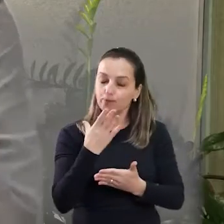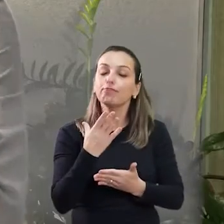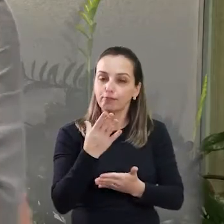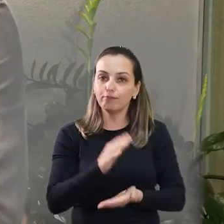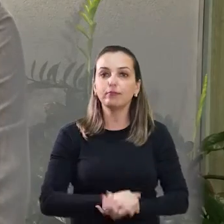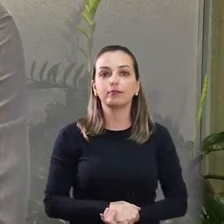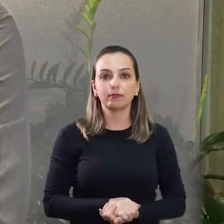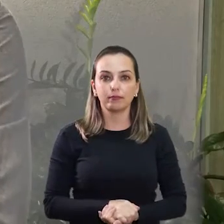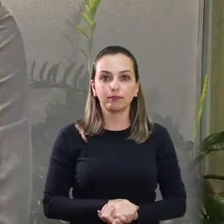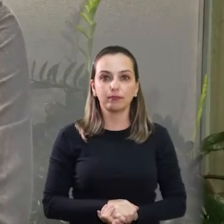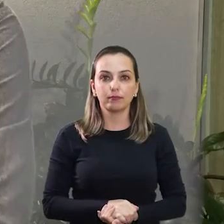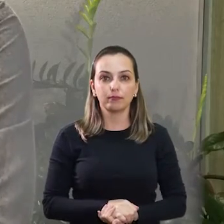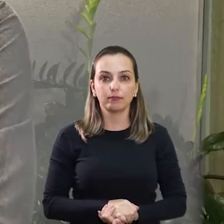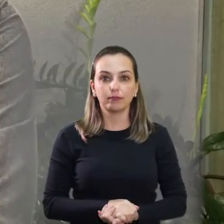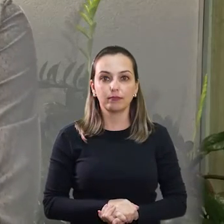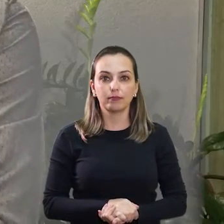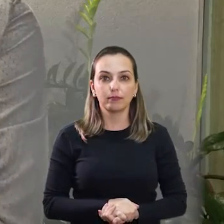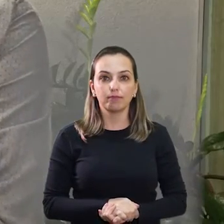novas variantes.